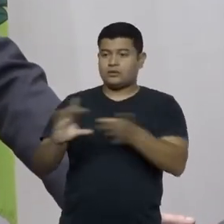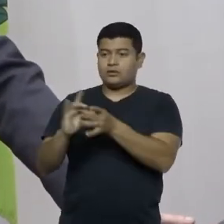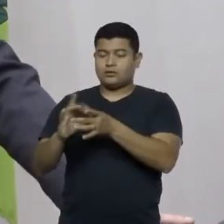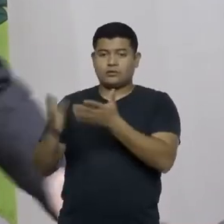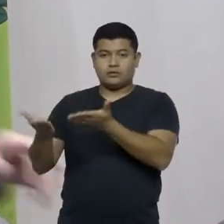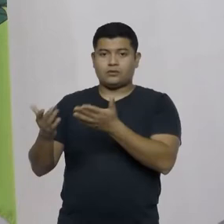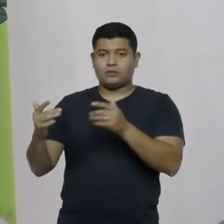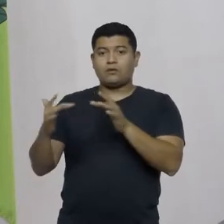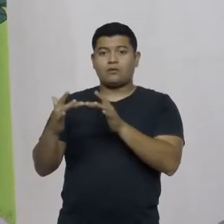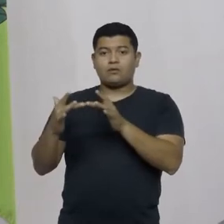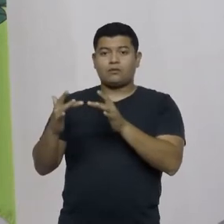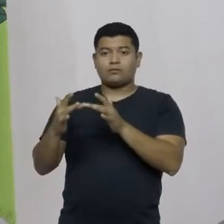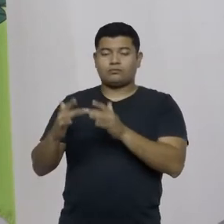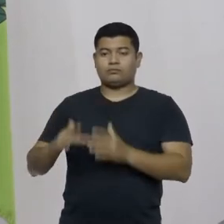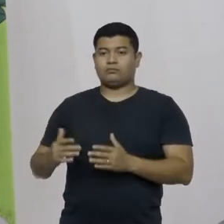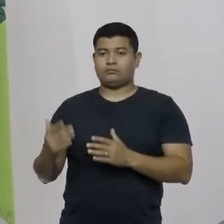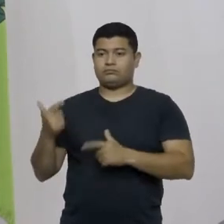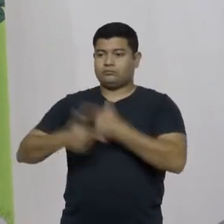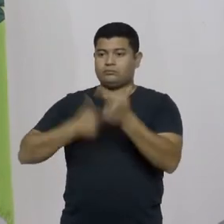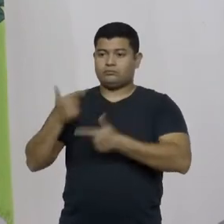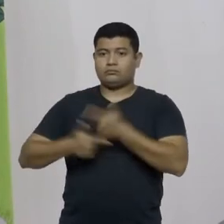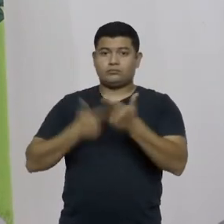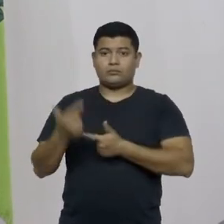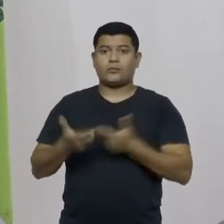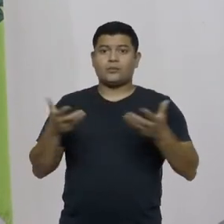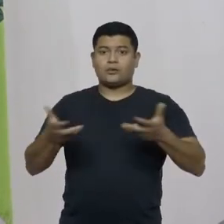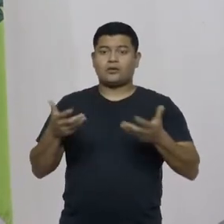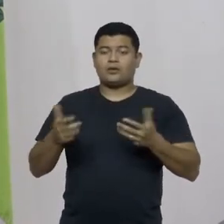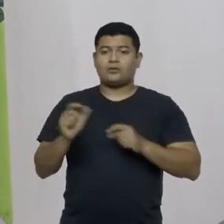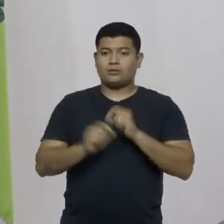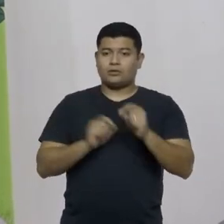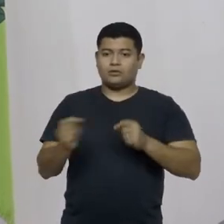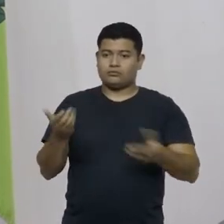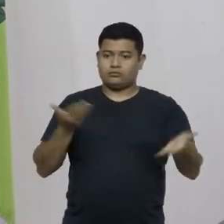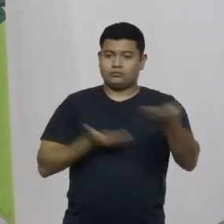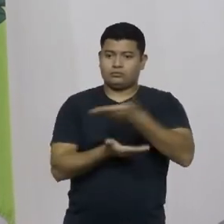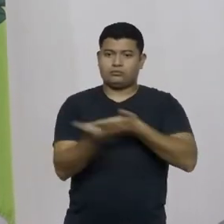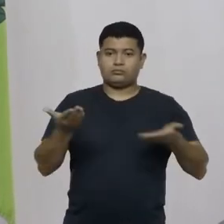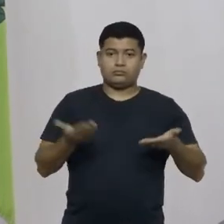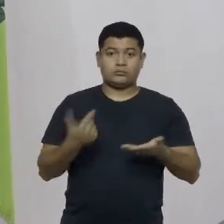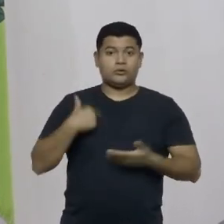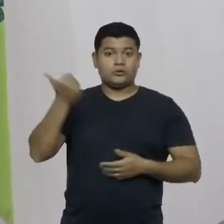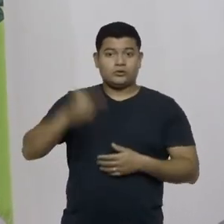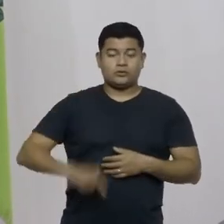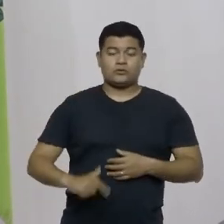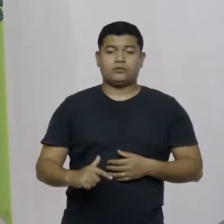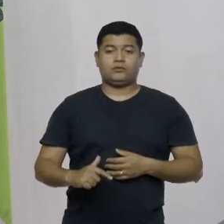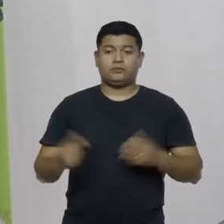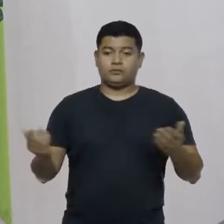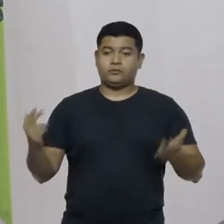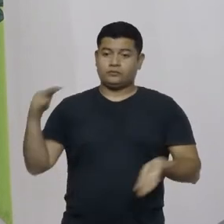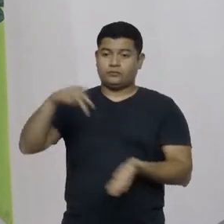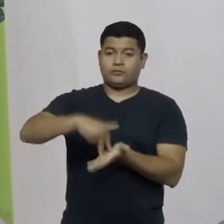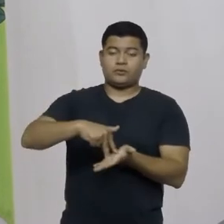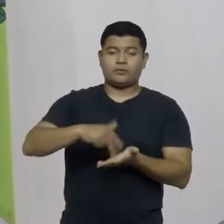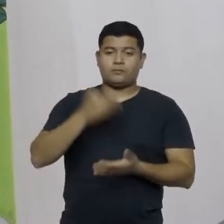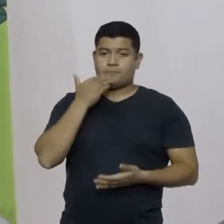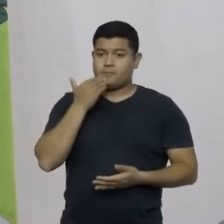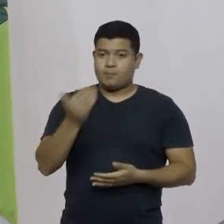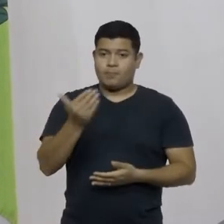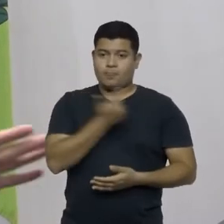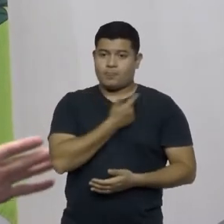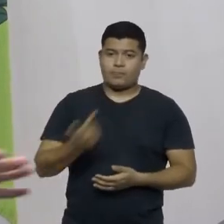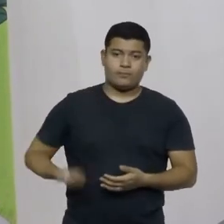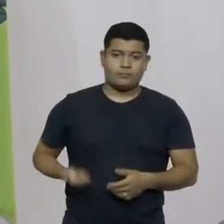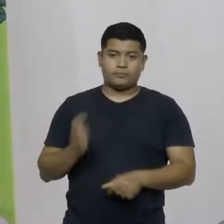trabalhadores dessas empresas que estão buscando a negociação e eu faço mais uma vez aqui um pedido ao governo do